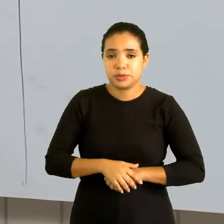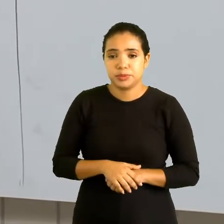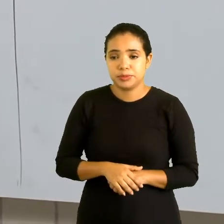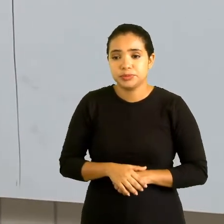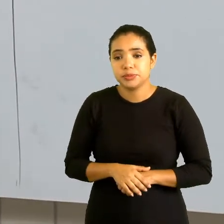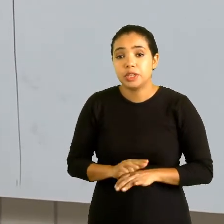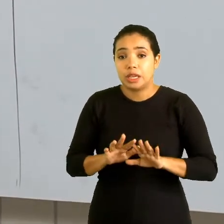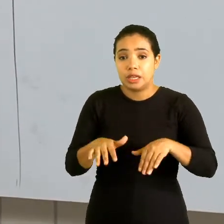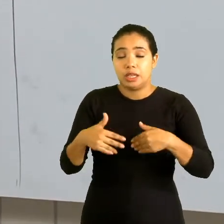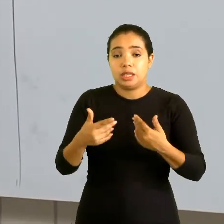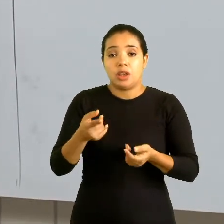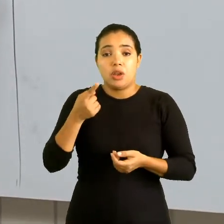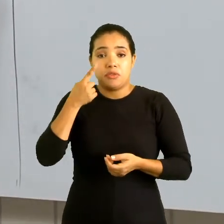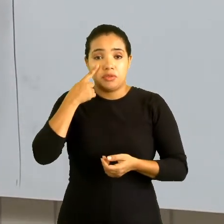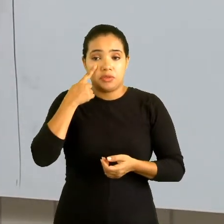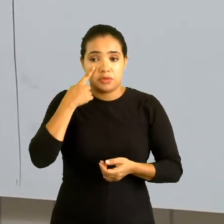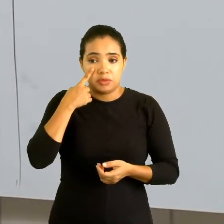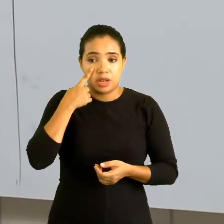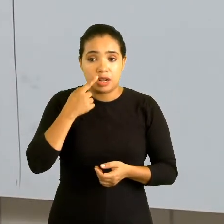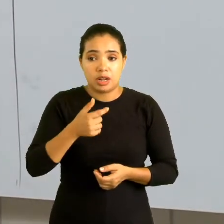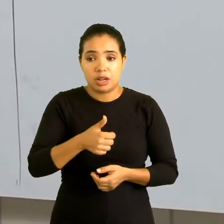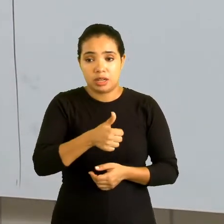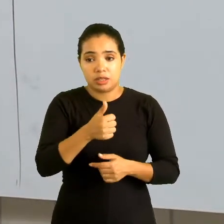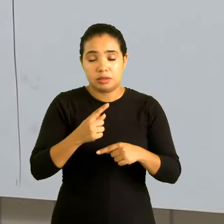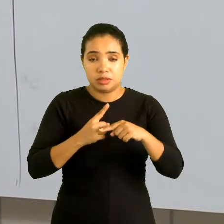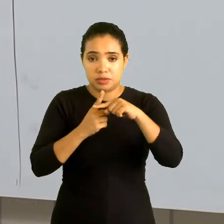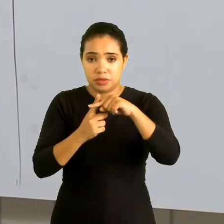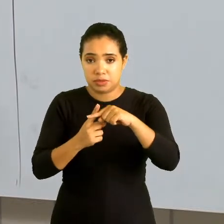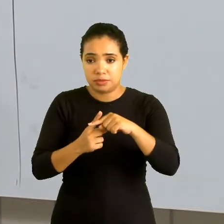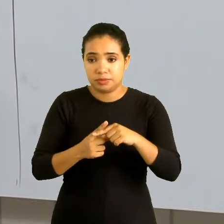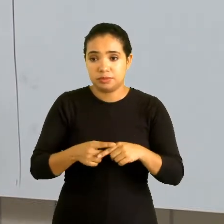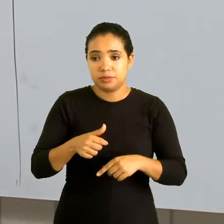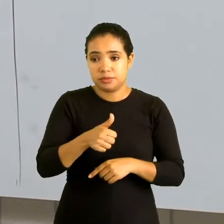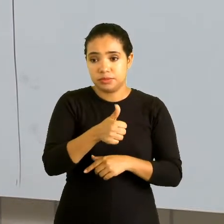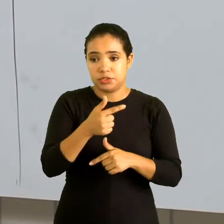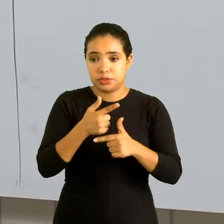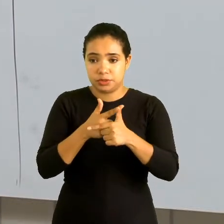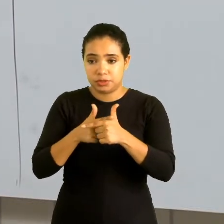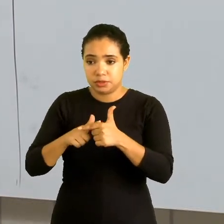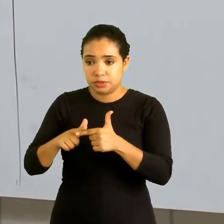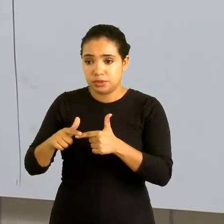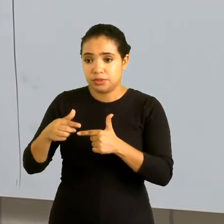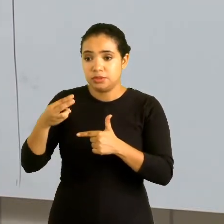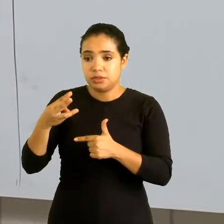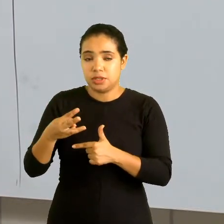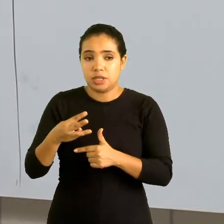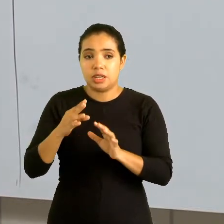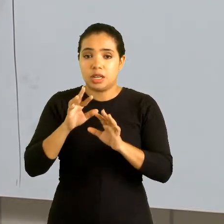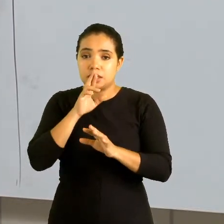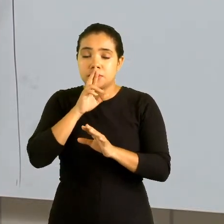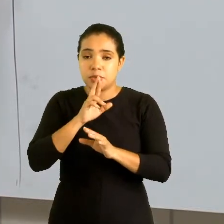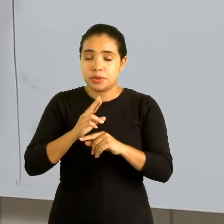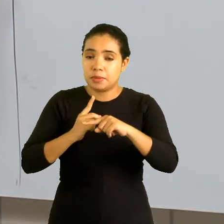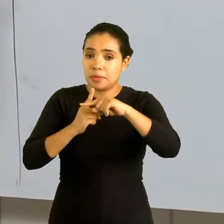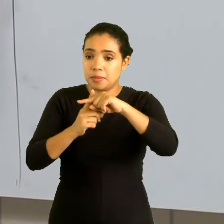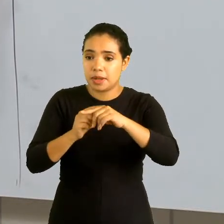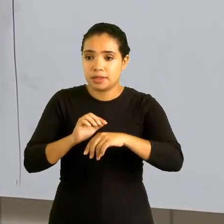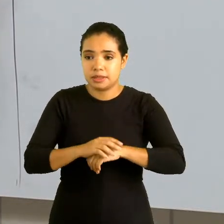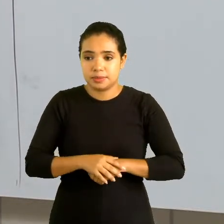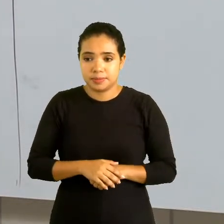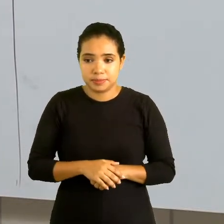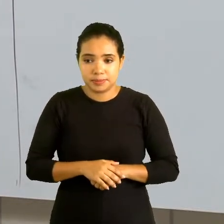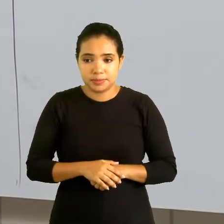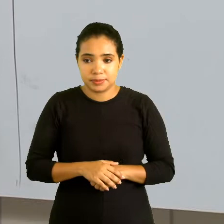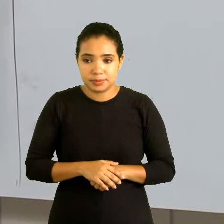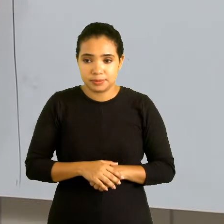Então, eu vou fazer mais dividido por mais, que vai dar mais. Coeficiente dividido por coeficiente.